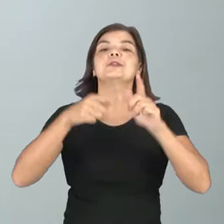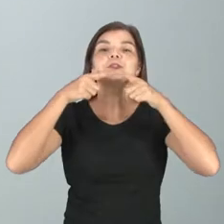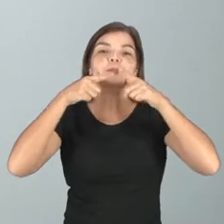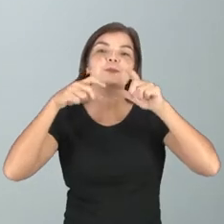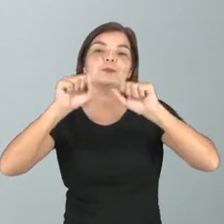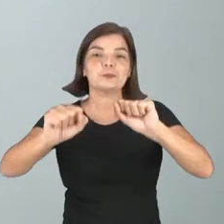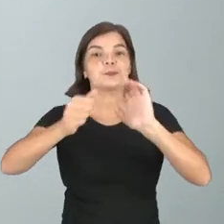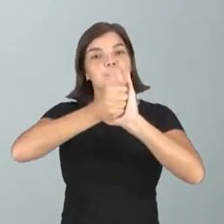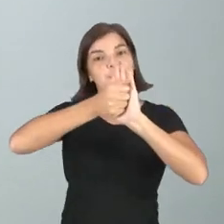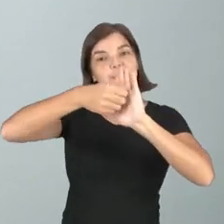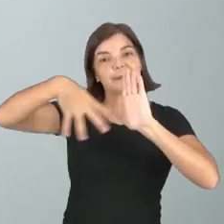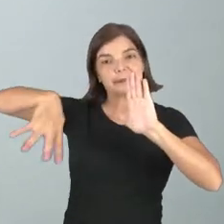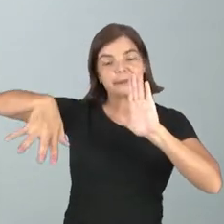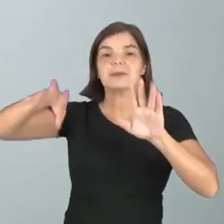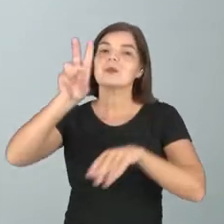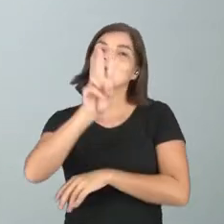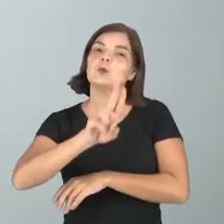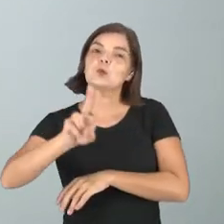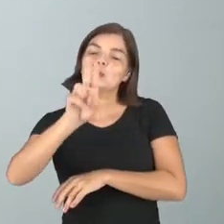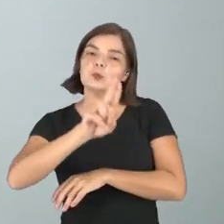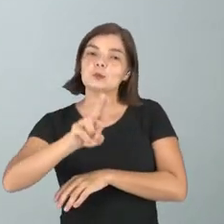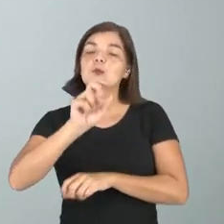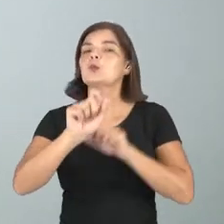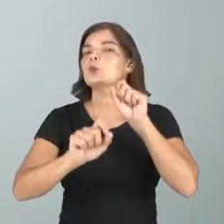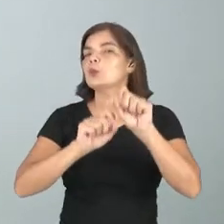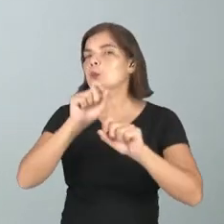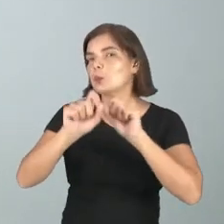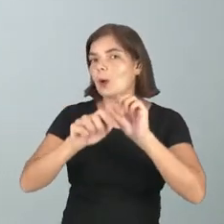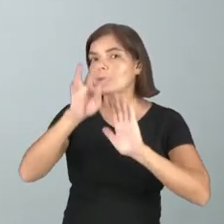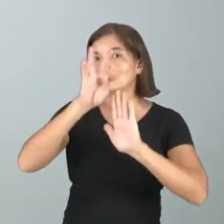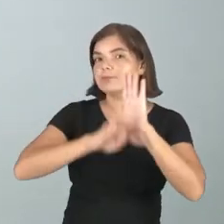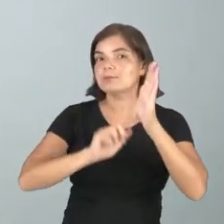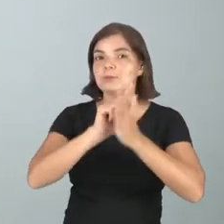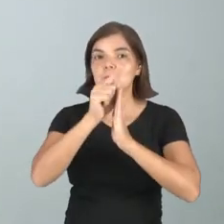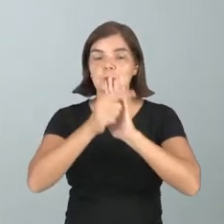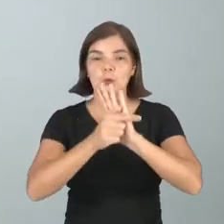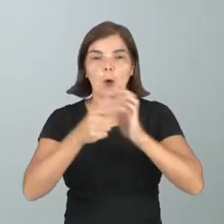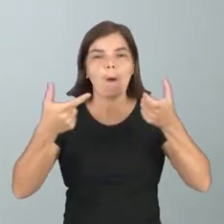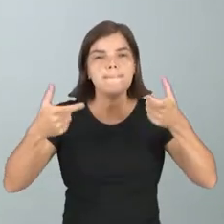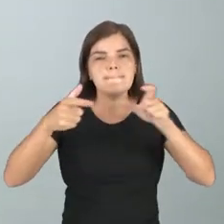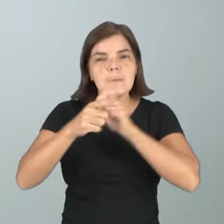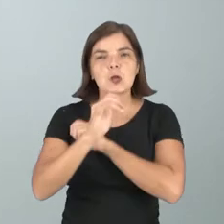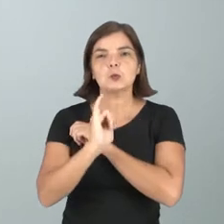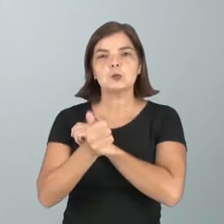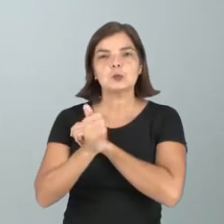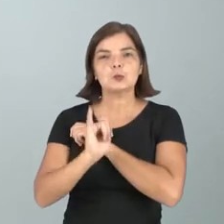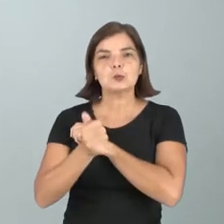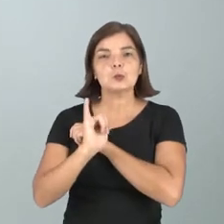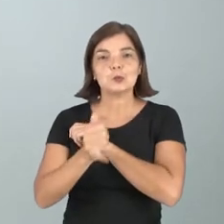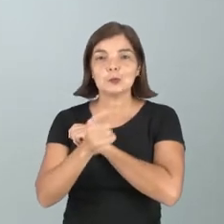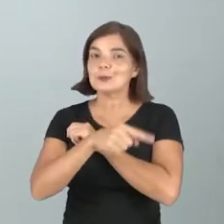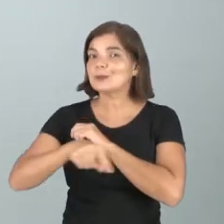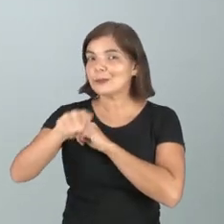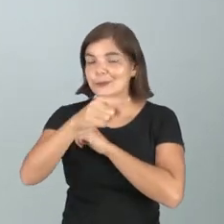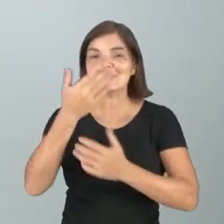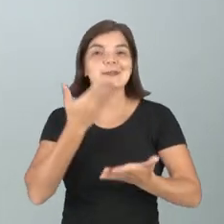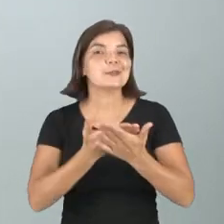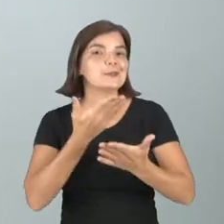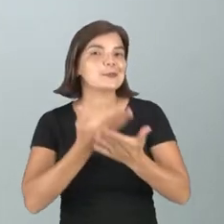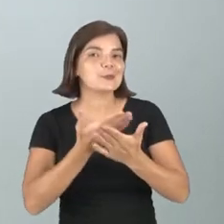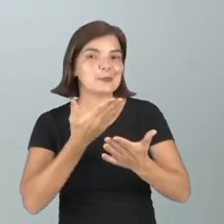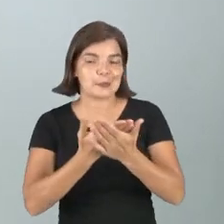linguagem, mas utilizando o gênero textual microconto, que é o gênero textual que vocês